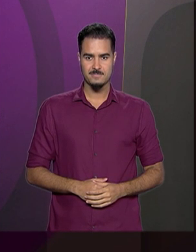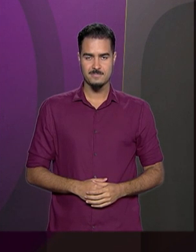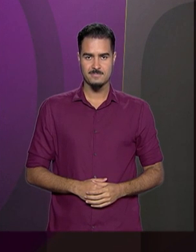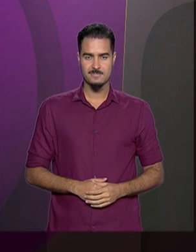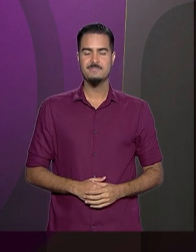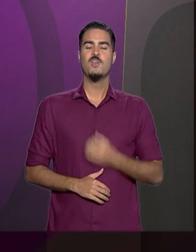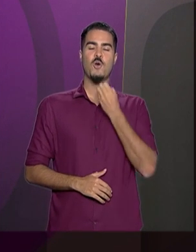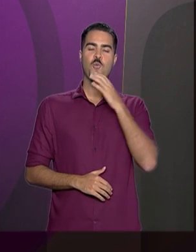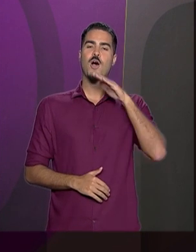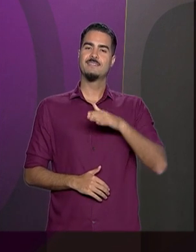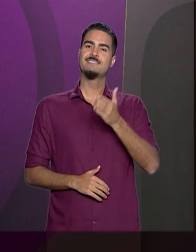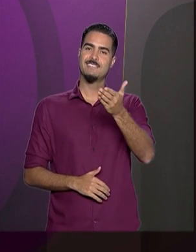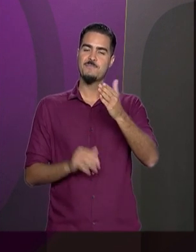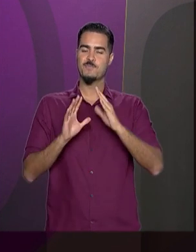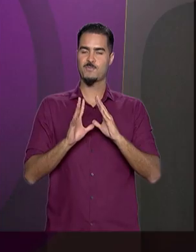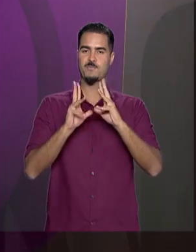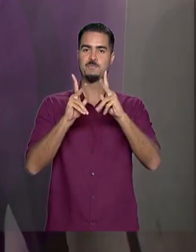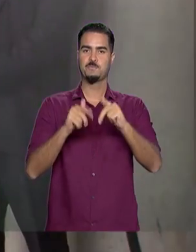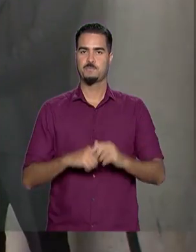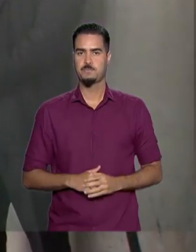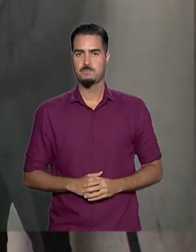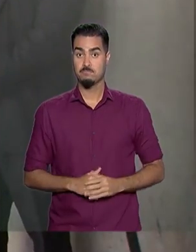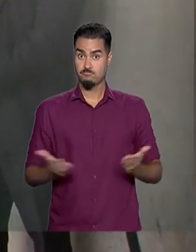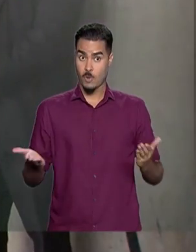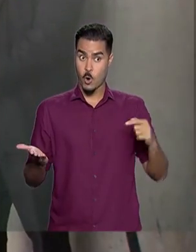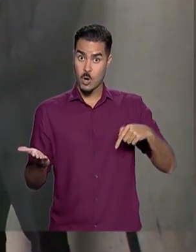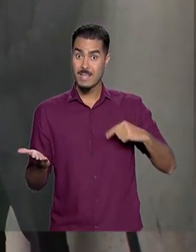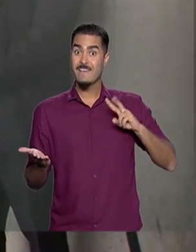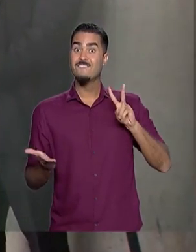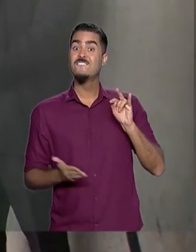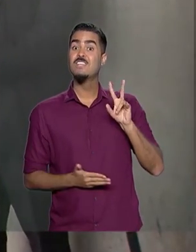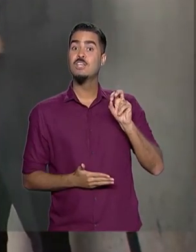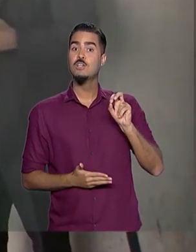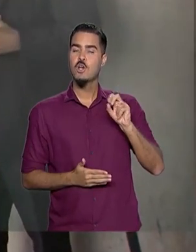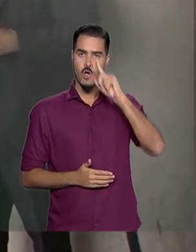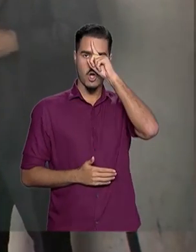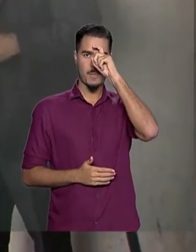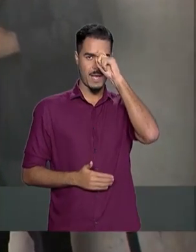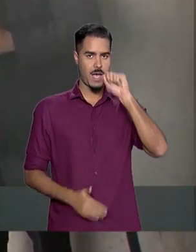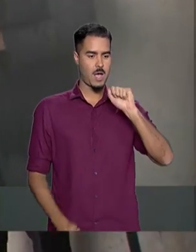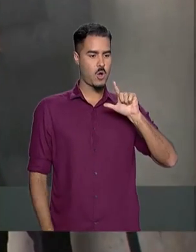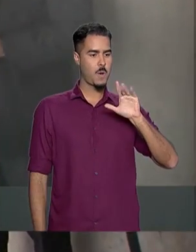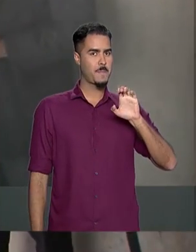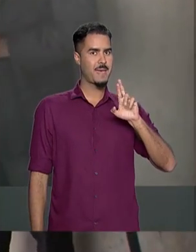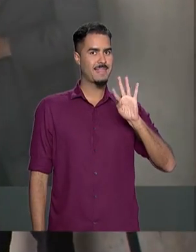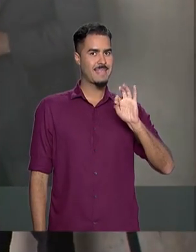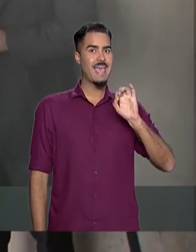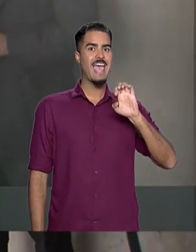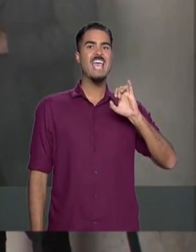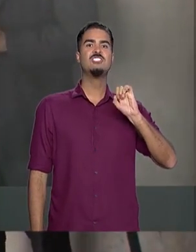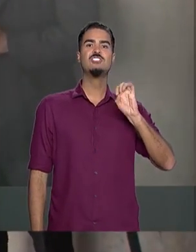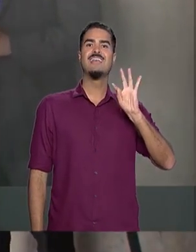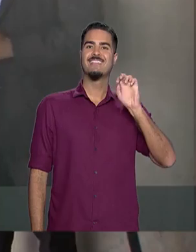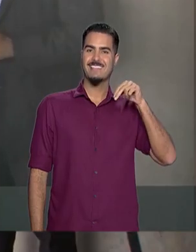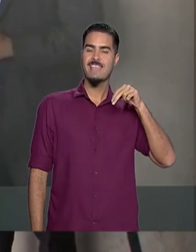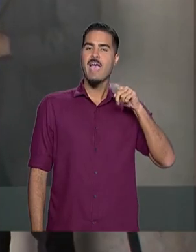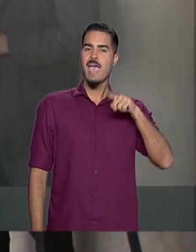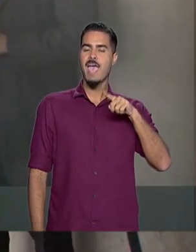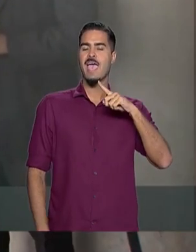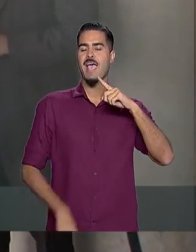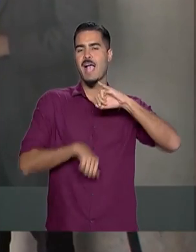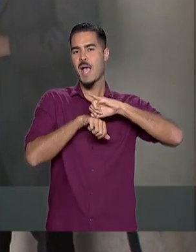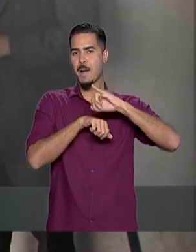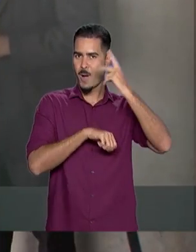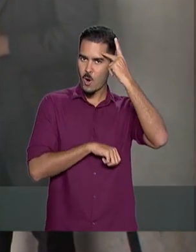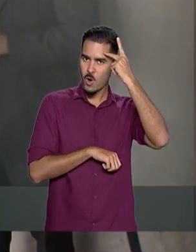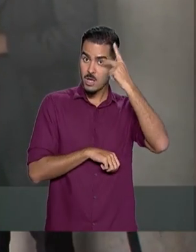Boa tarde, Luana, boa tarde a todos. Falamos ao vivo do Hospital Albert Einstein, na Zona Sul da capital paulista, onde o presidente Jair